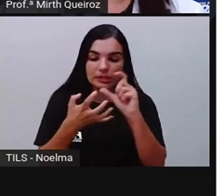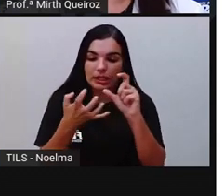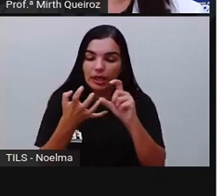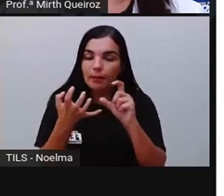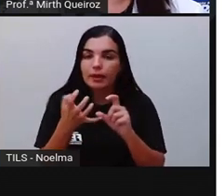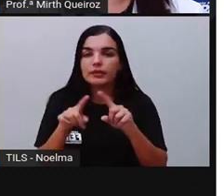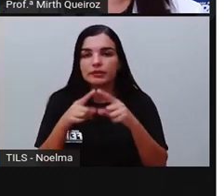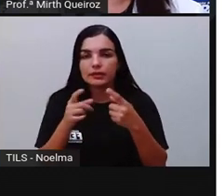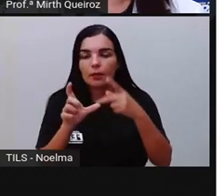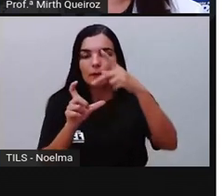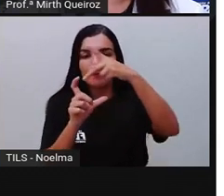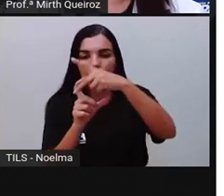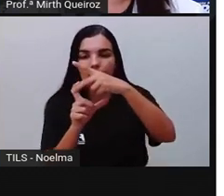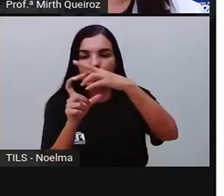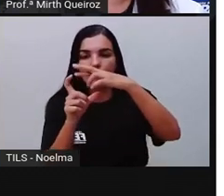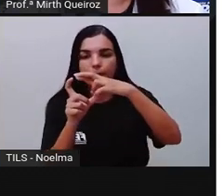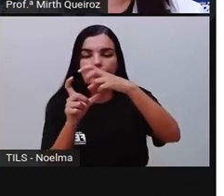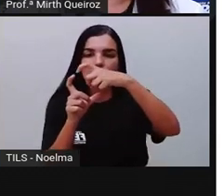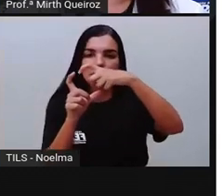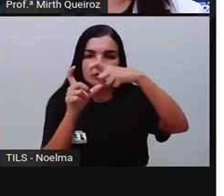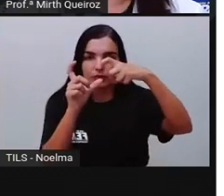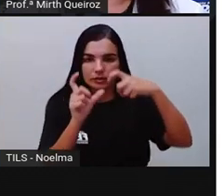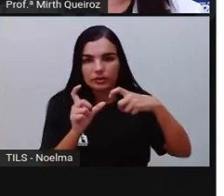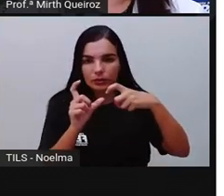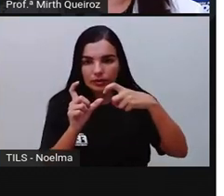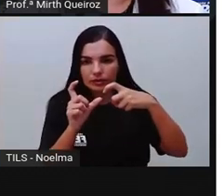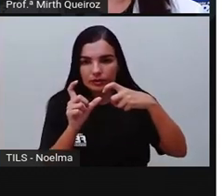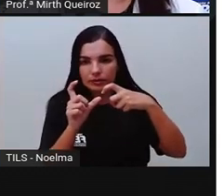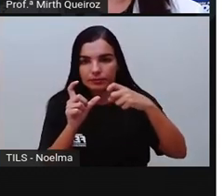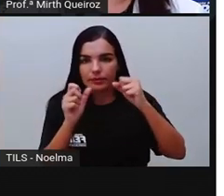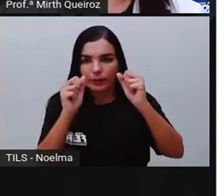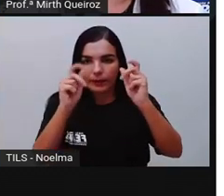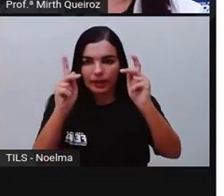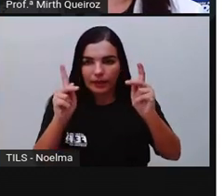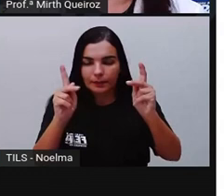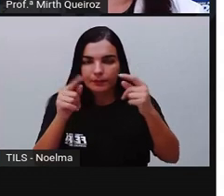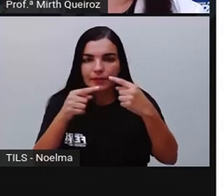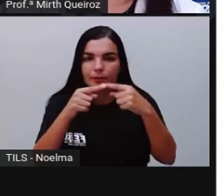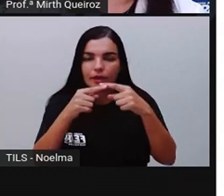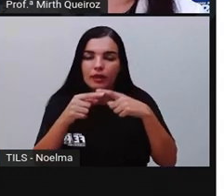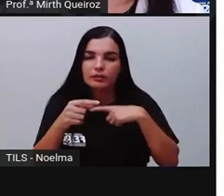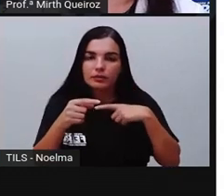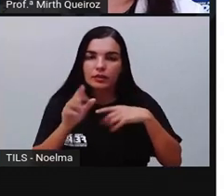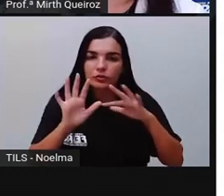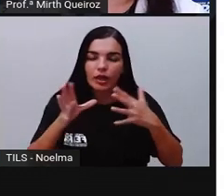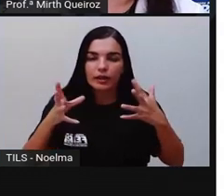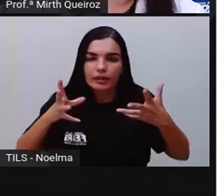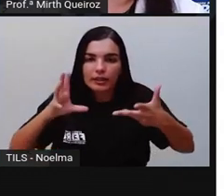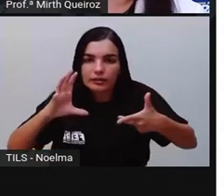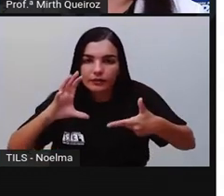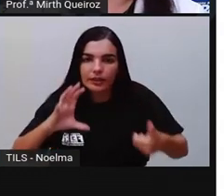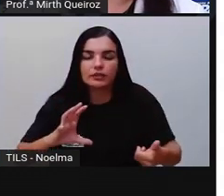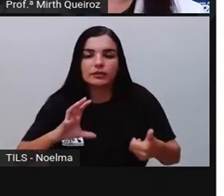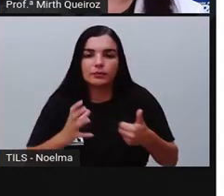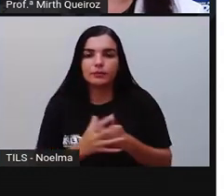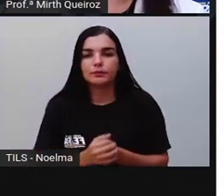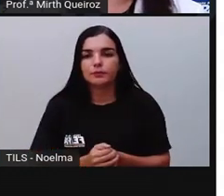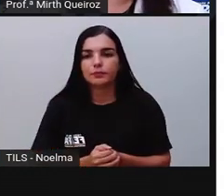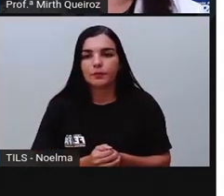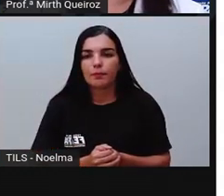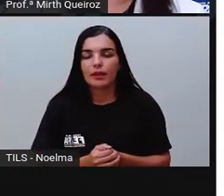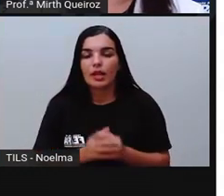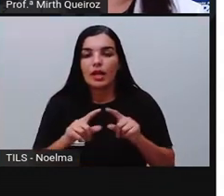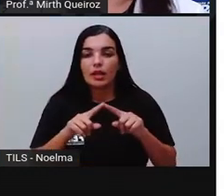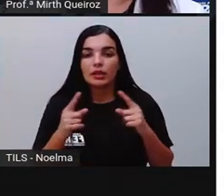proparoxítonas. Palavras proparoxítonas aí. De acordo com essa classificação da sílaba tônica, certo? E